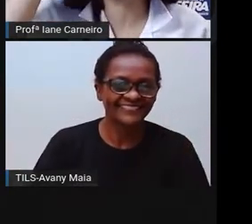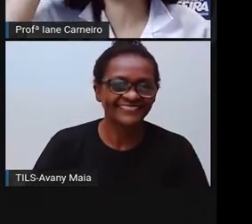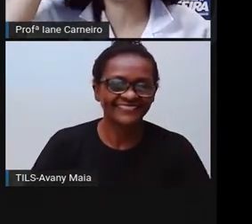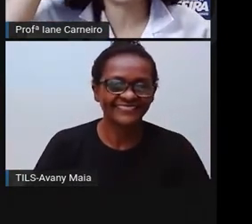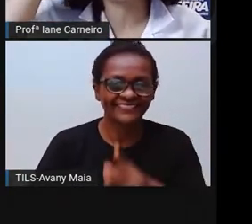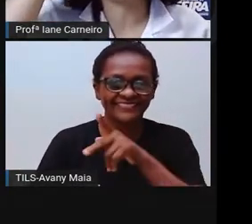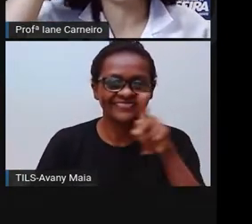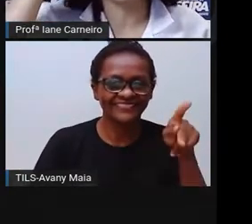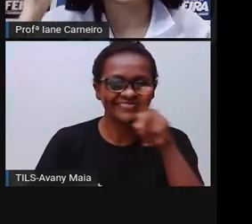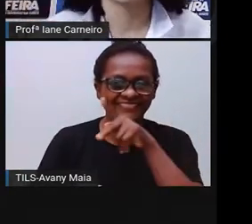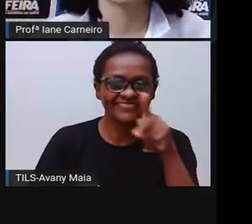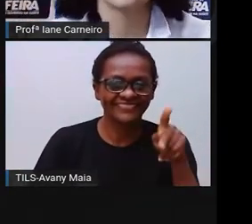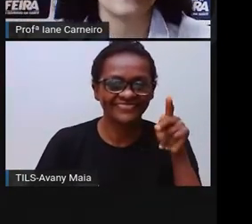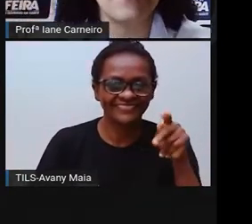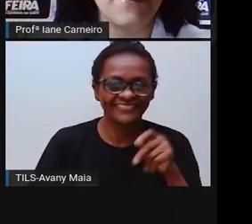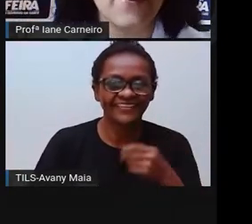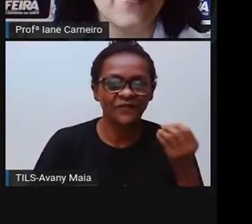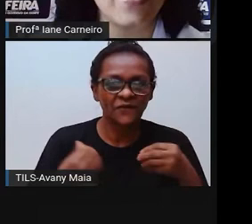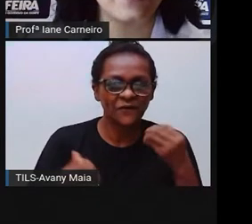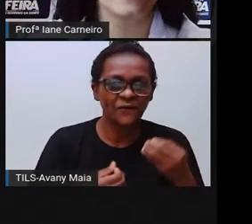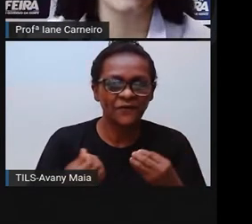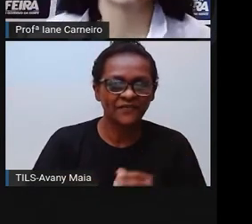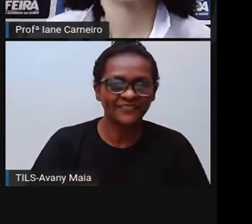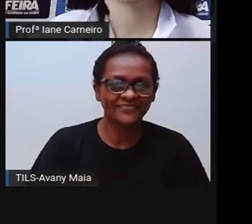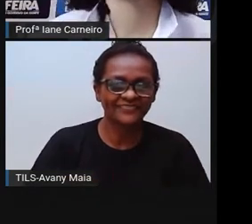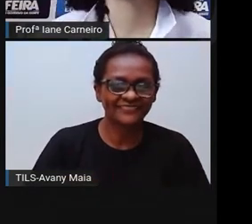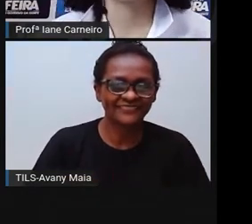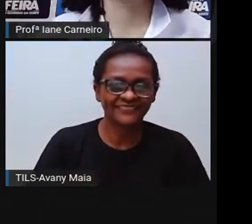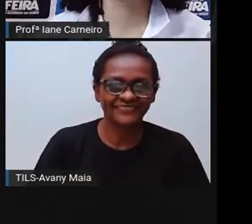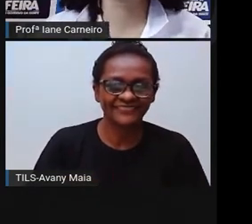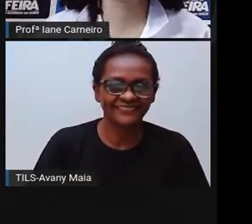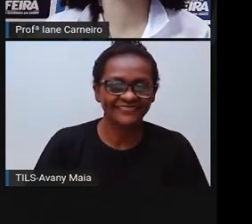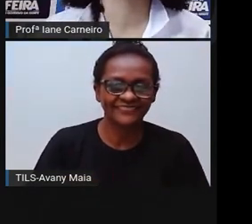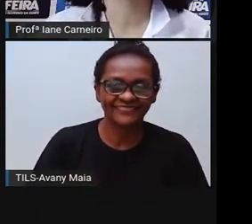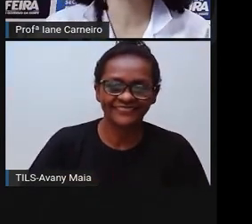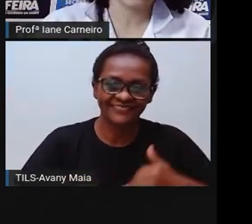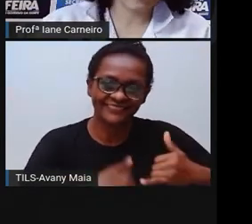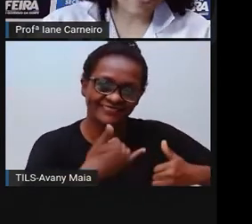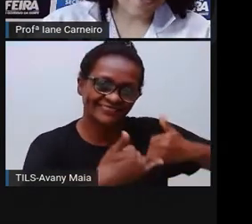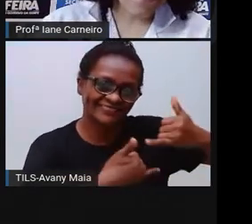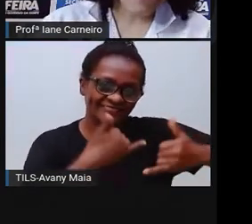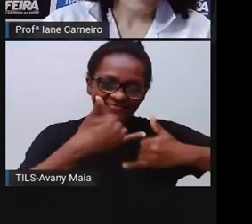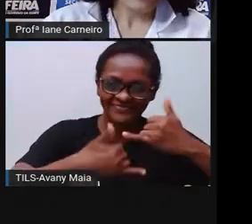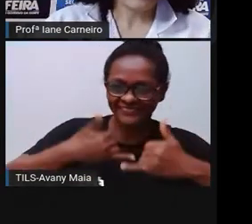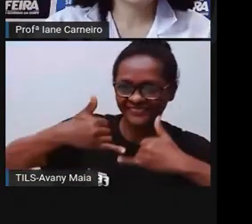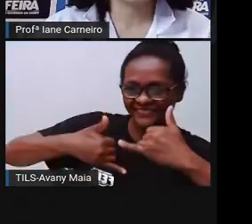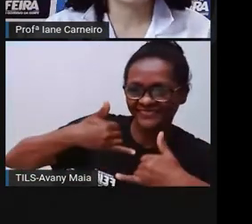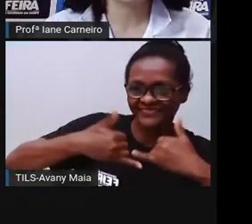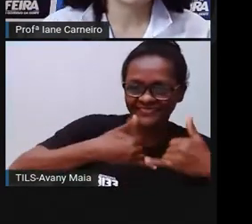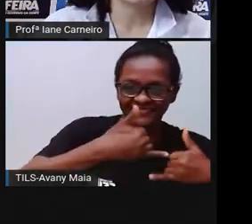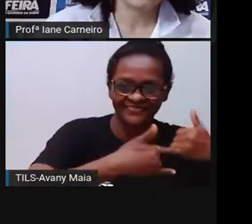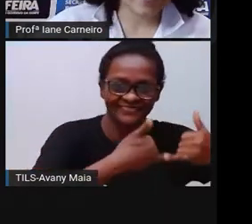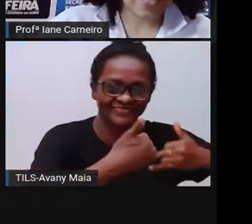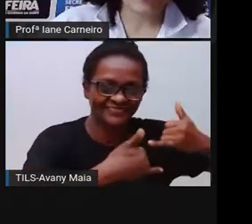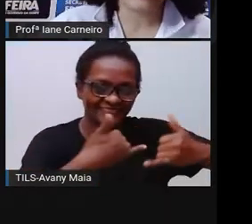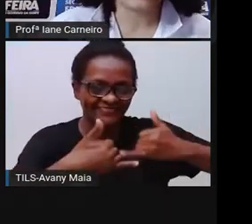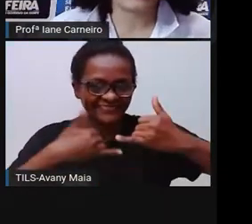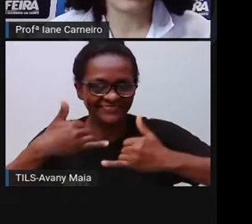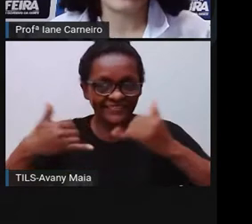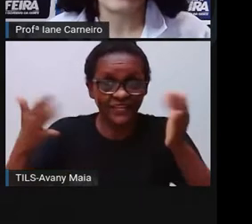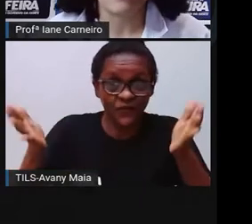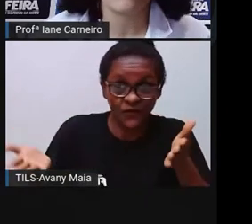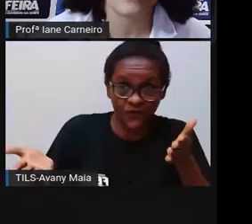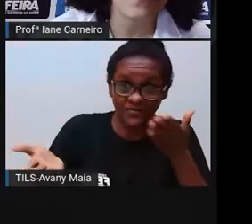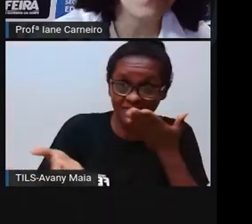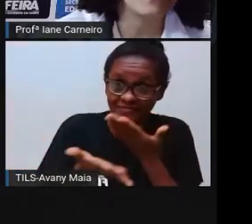fazendo aí nessa imagem. Fala pra Pró. A Pró tá brincando, né? Então, será que nossa aula de